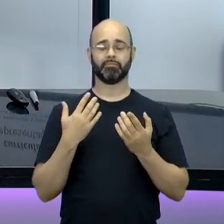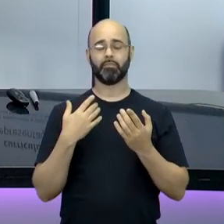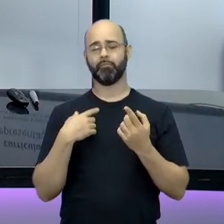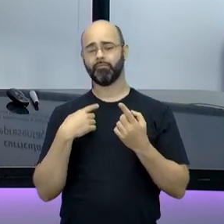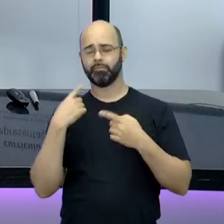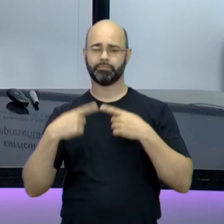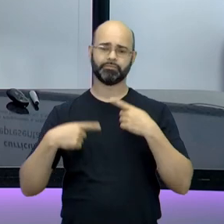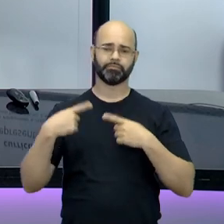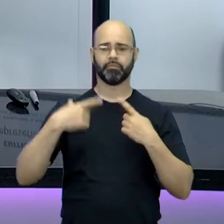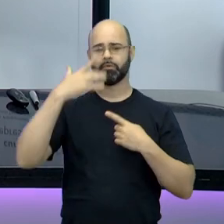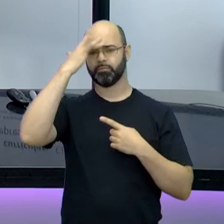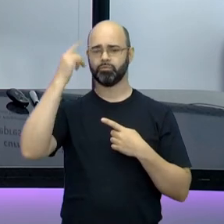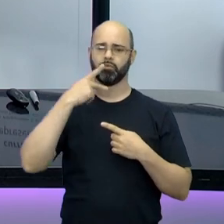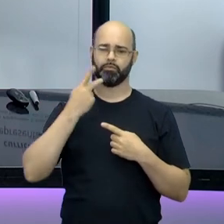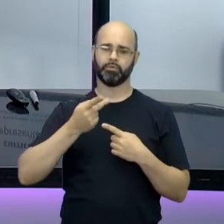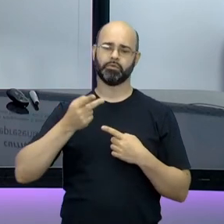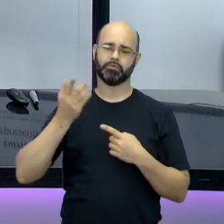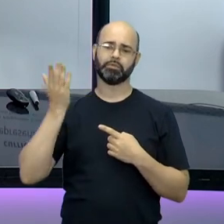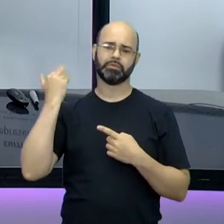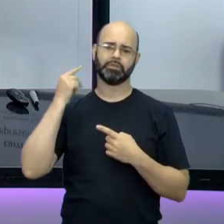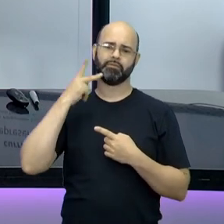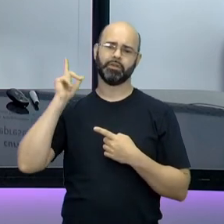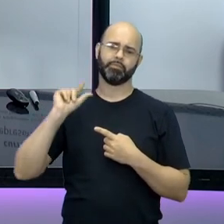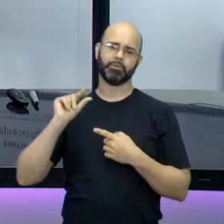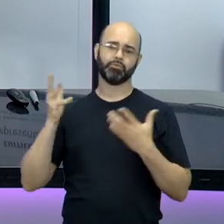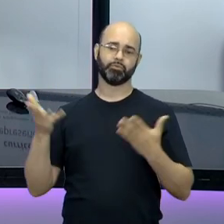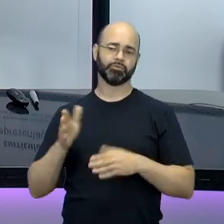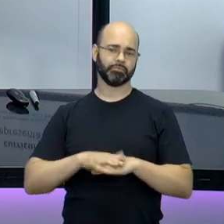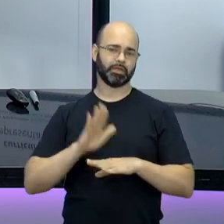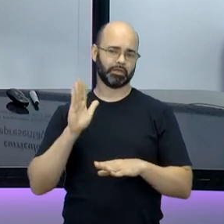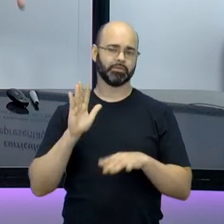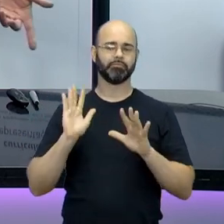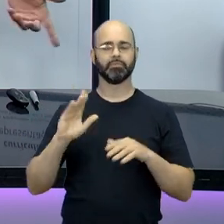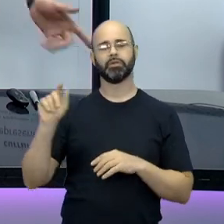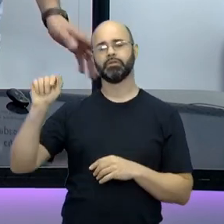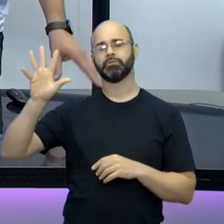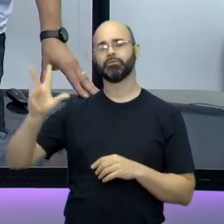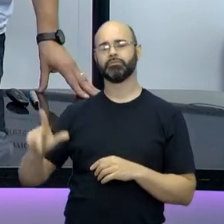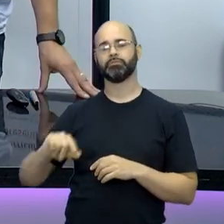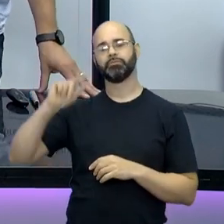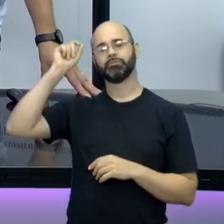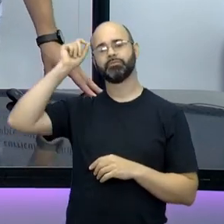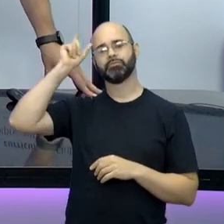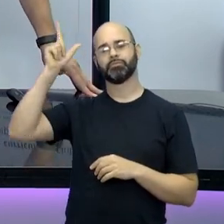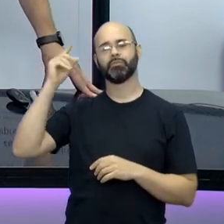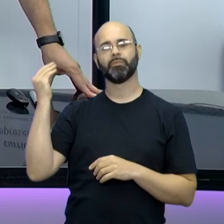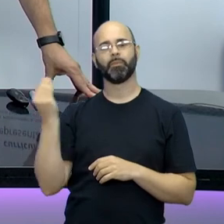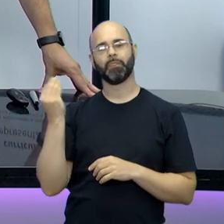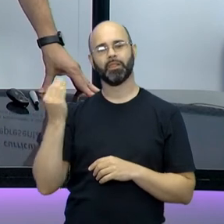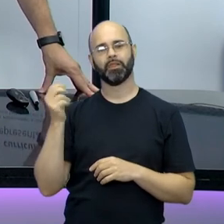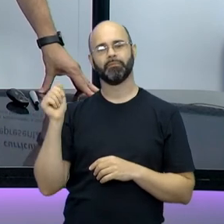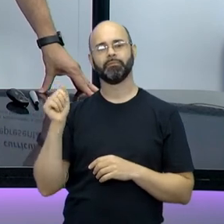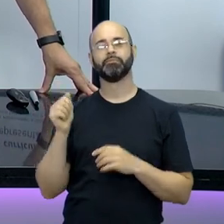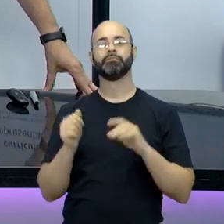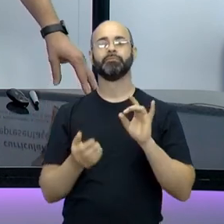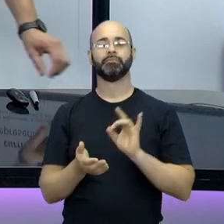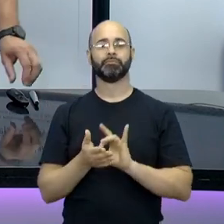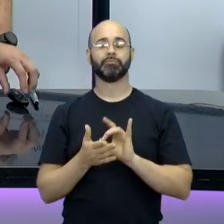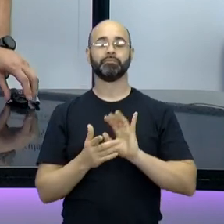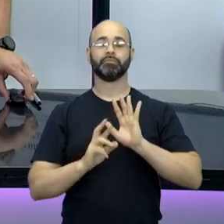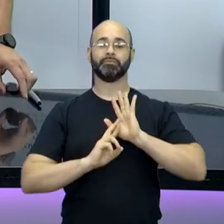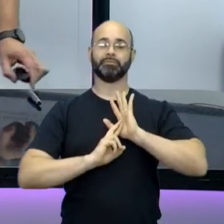bastante, né? Mais do que antes. Mas sobre a cultura produzida na África e o cinema em específico, o audiovisual africano. É essa questão da